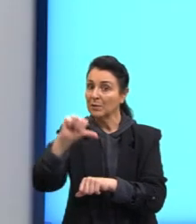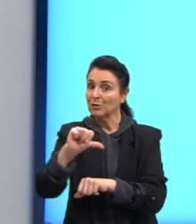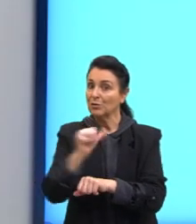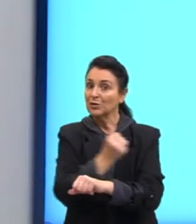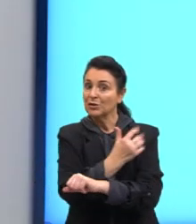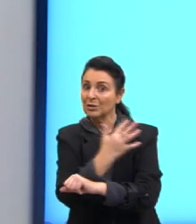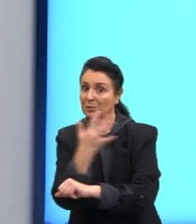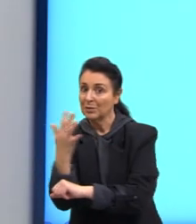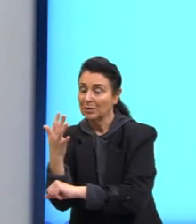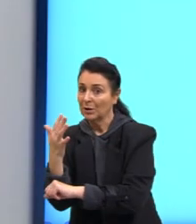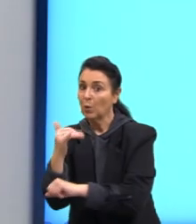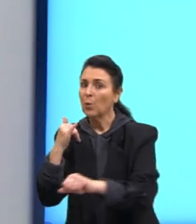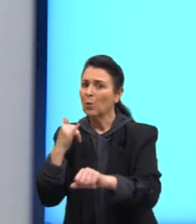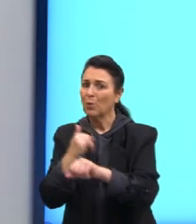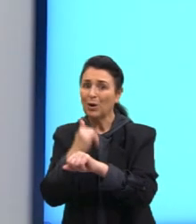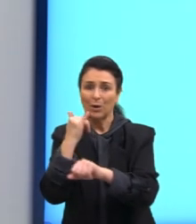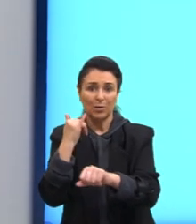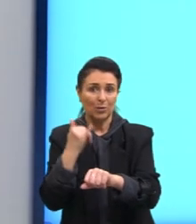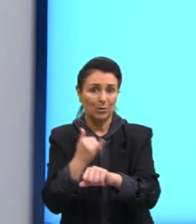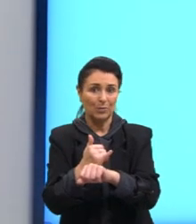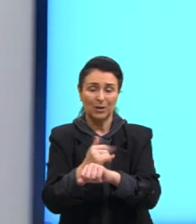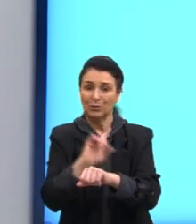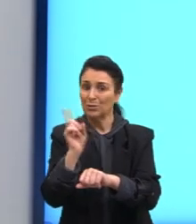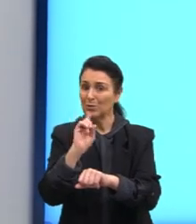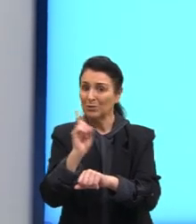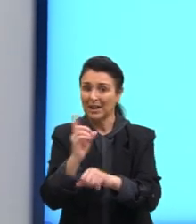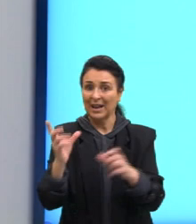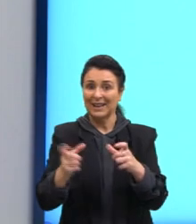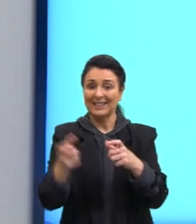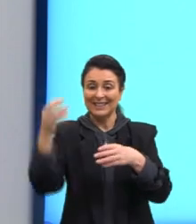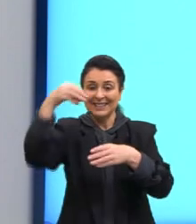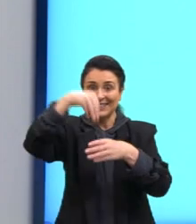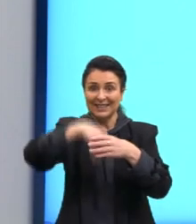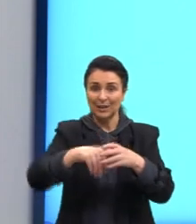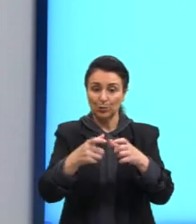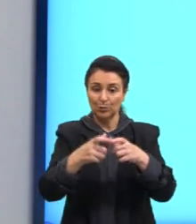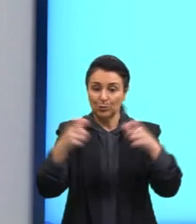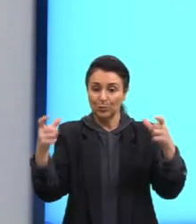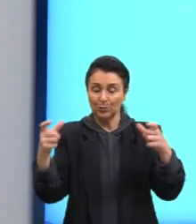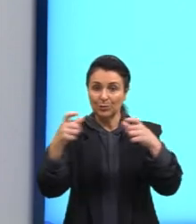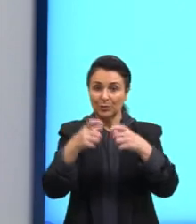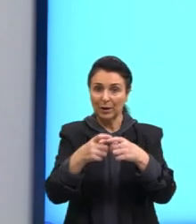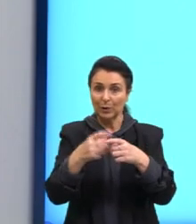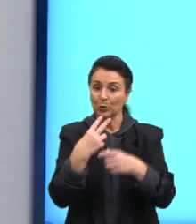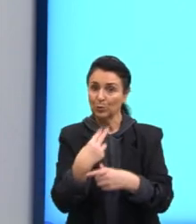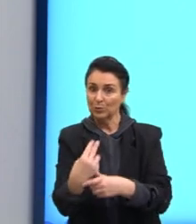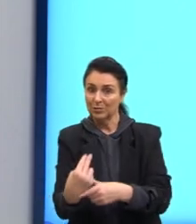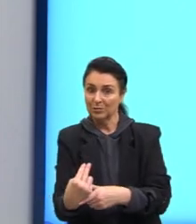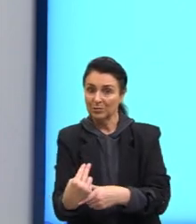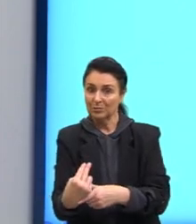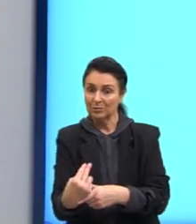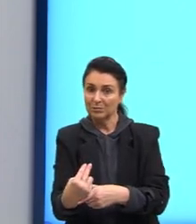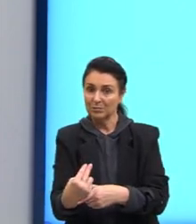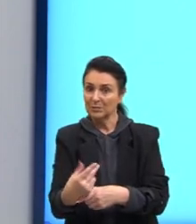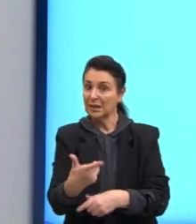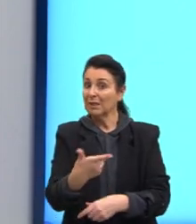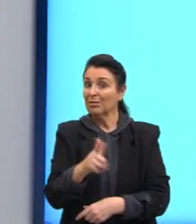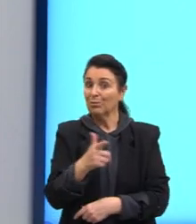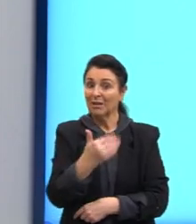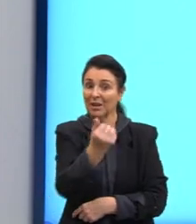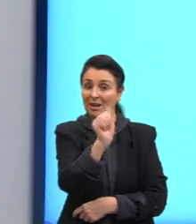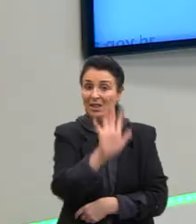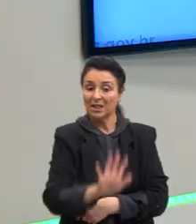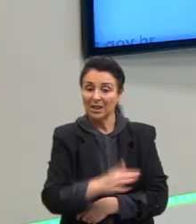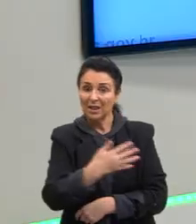faz parte dos micro e dos macronutrientes, não está aqui nessa coluna, nessa tabela. Então, não vou levar em consideração